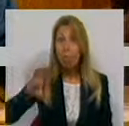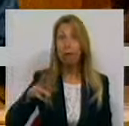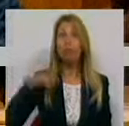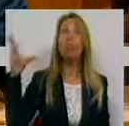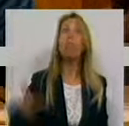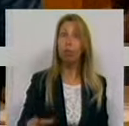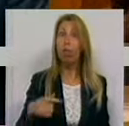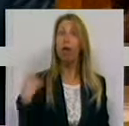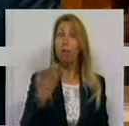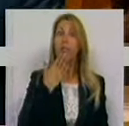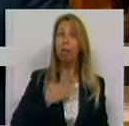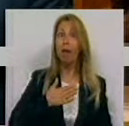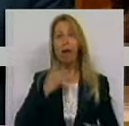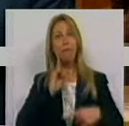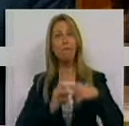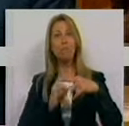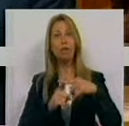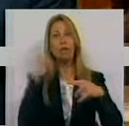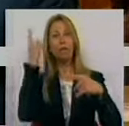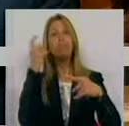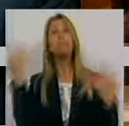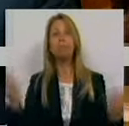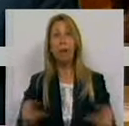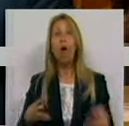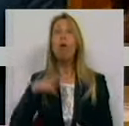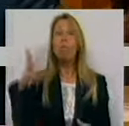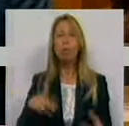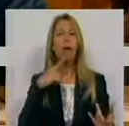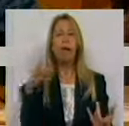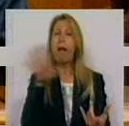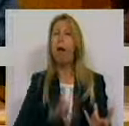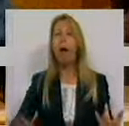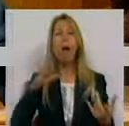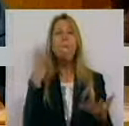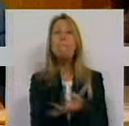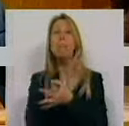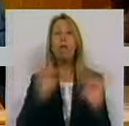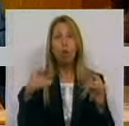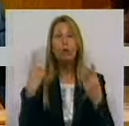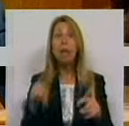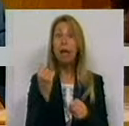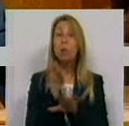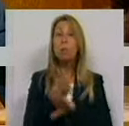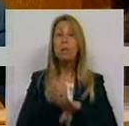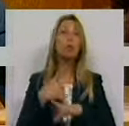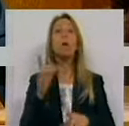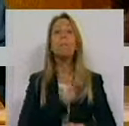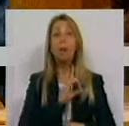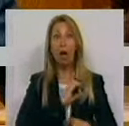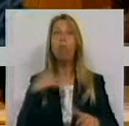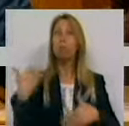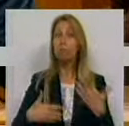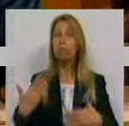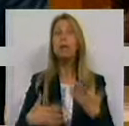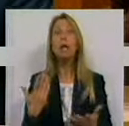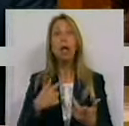Portugal não é apenas um destino turístico maravilhoso. Detém também um setor privado inovador, dinâmico e competitivo. Graças ao